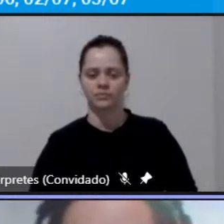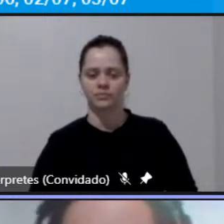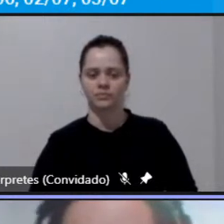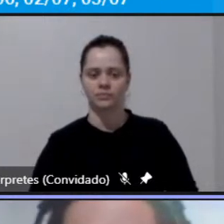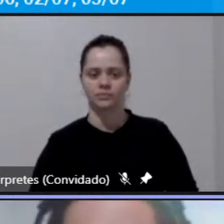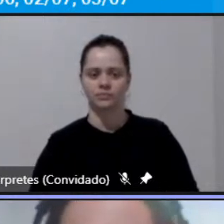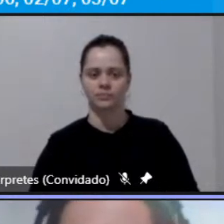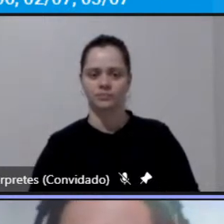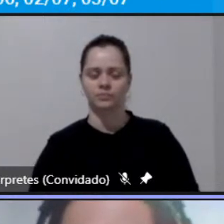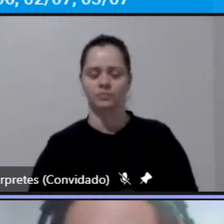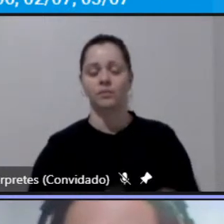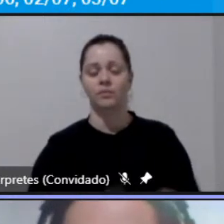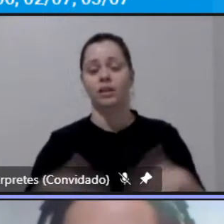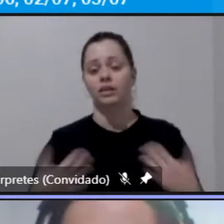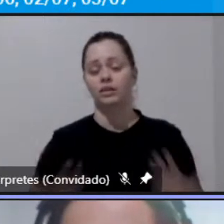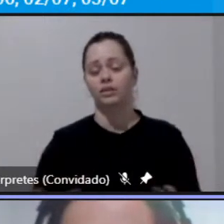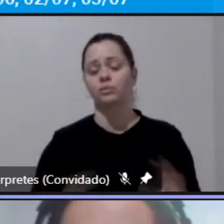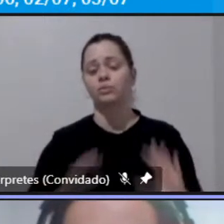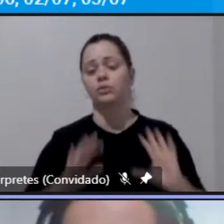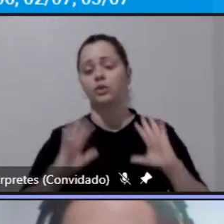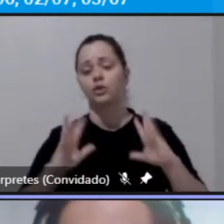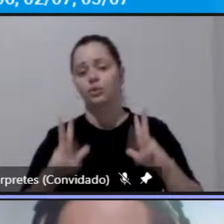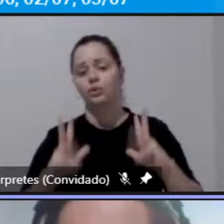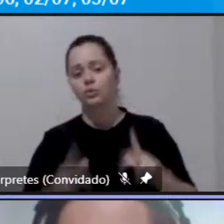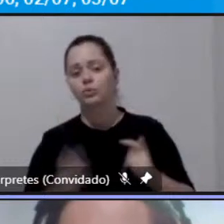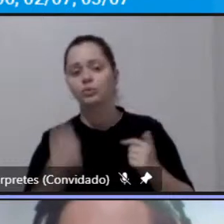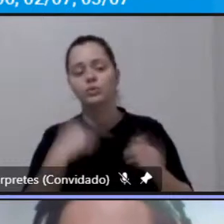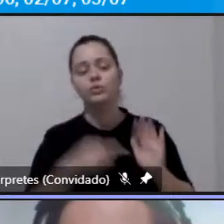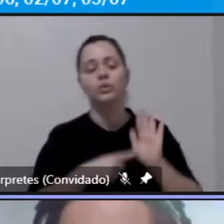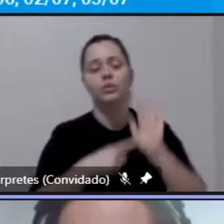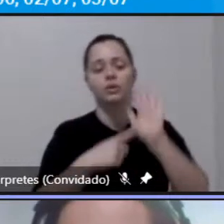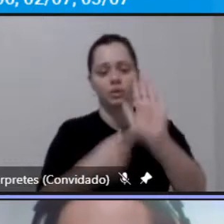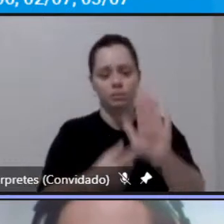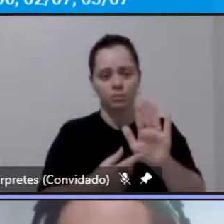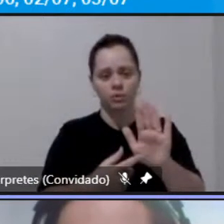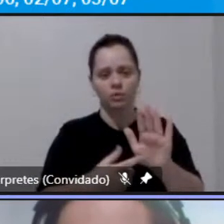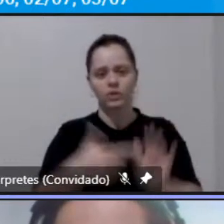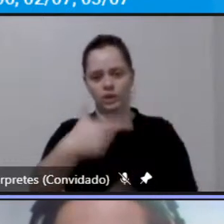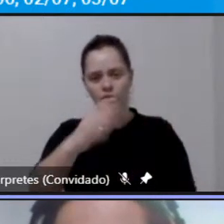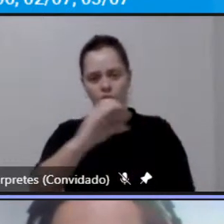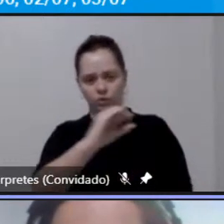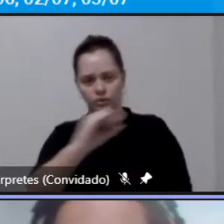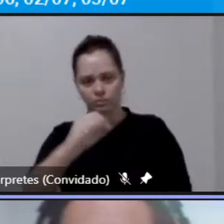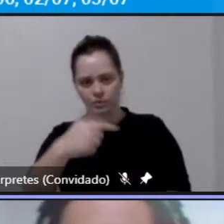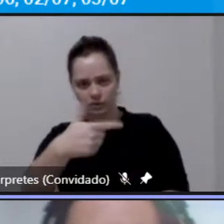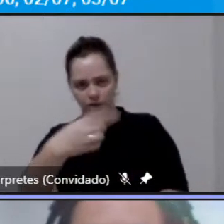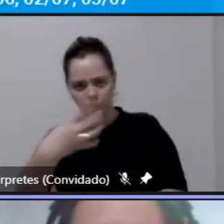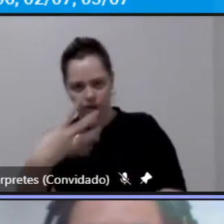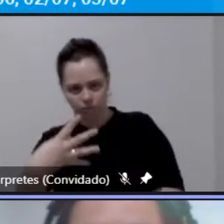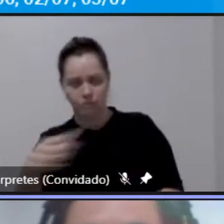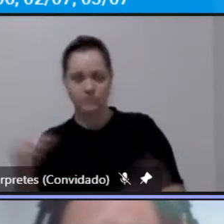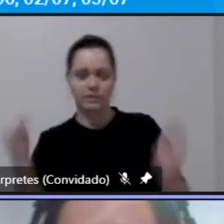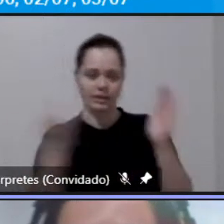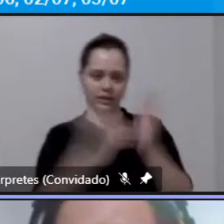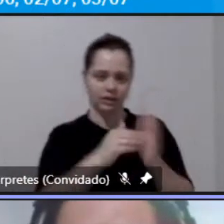a demanda é aqui mostra a demanda de 2014 2017